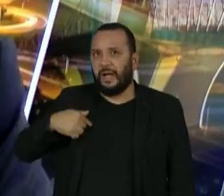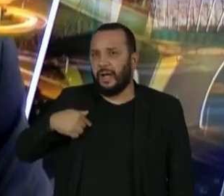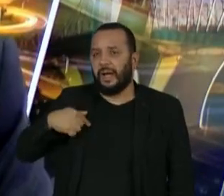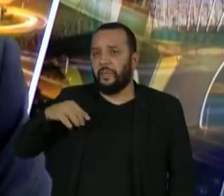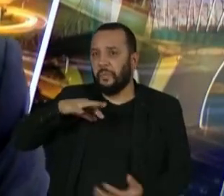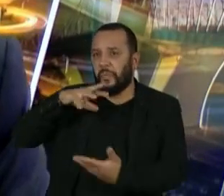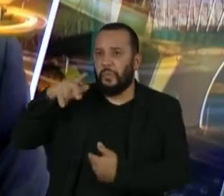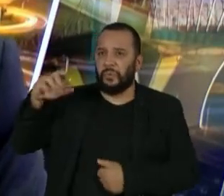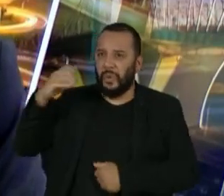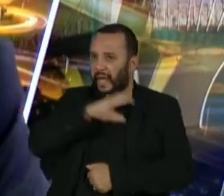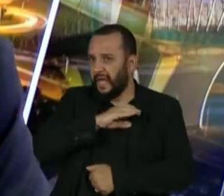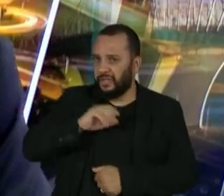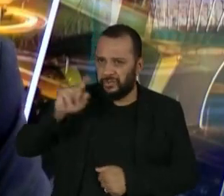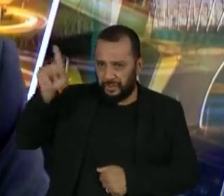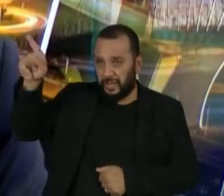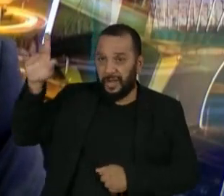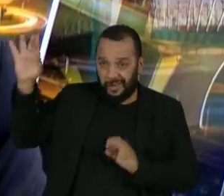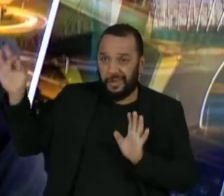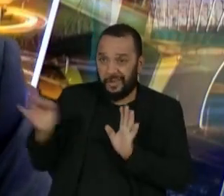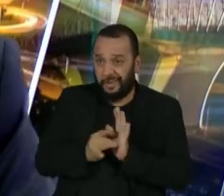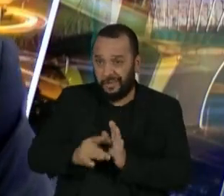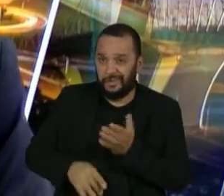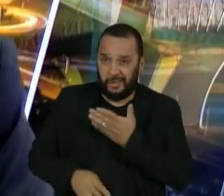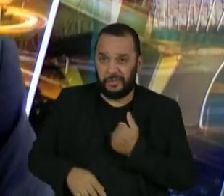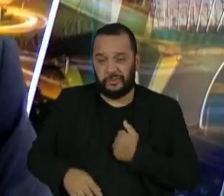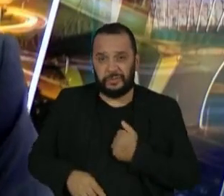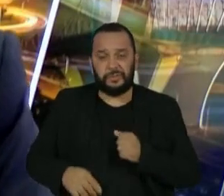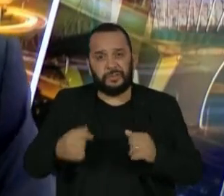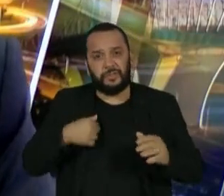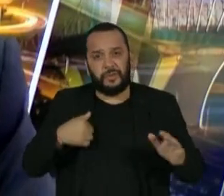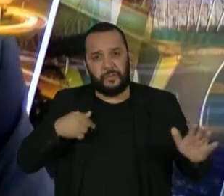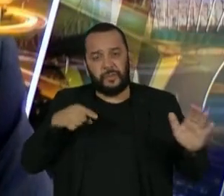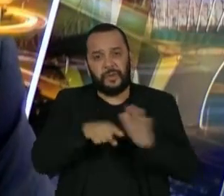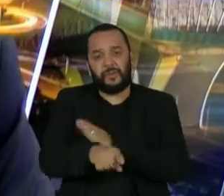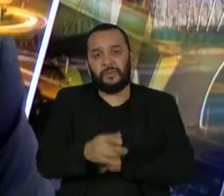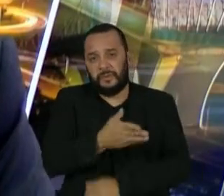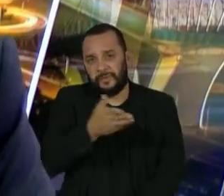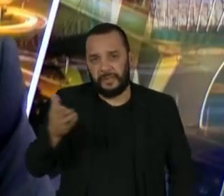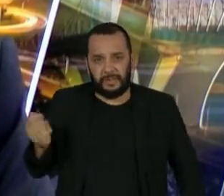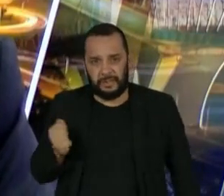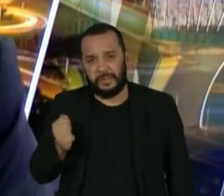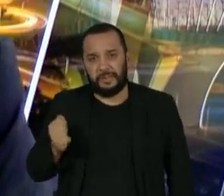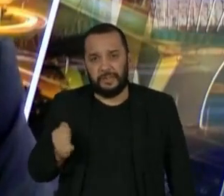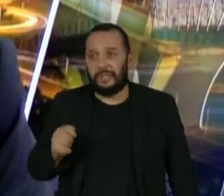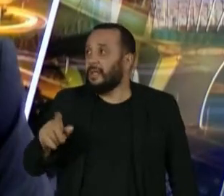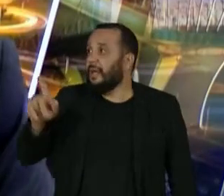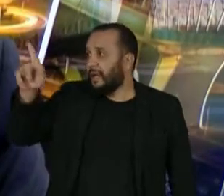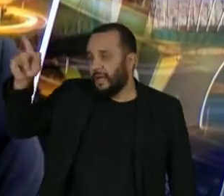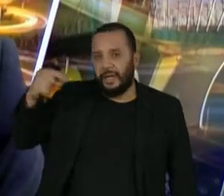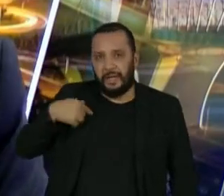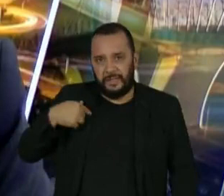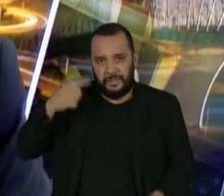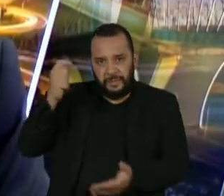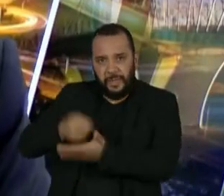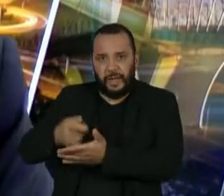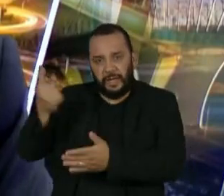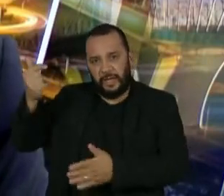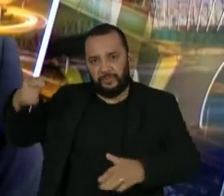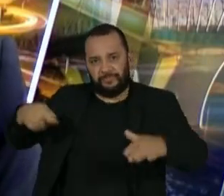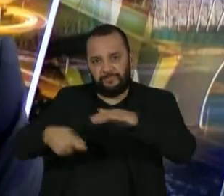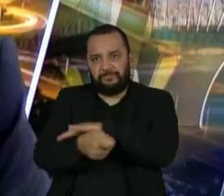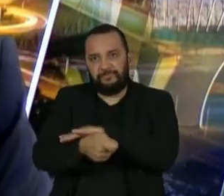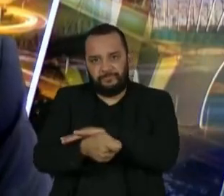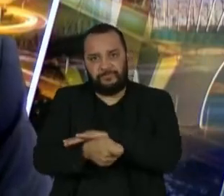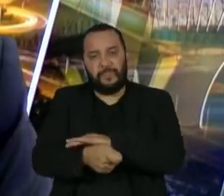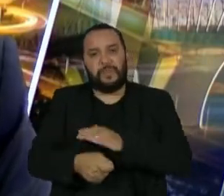balela e passa a ser uma realidade, eu pergunto, o que eles estão pagando de serviços ambientais